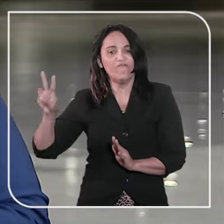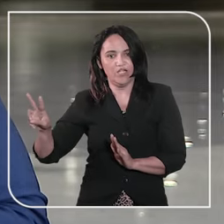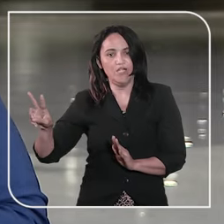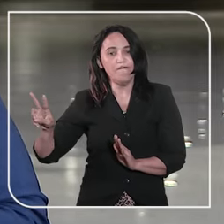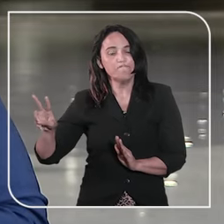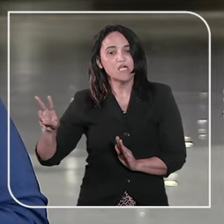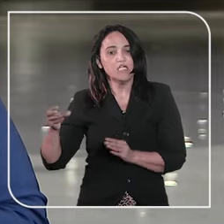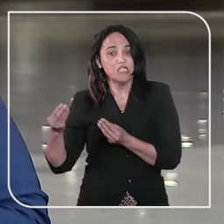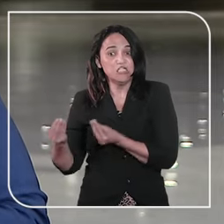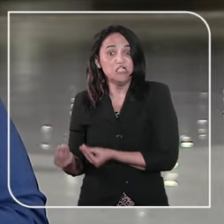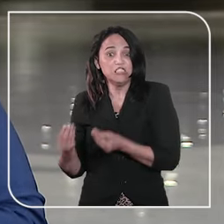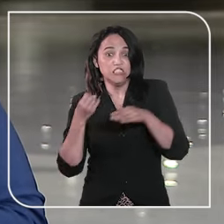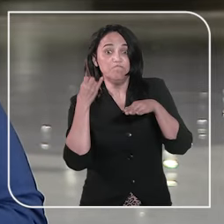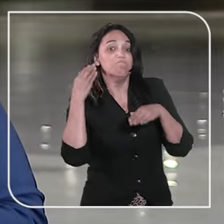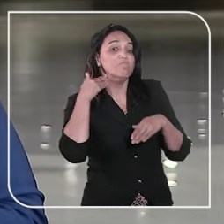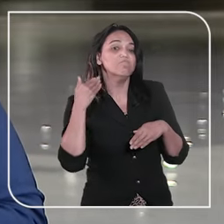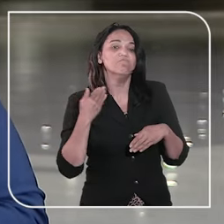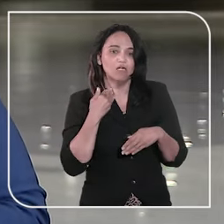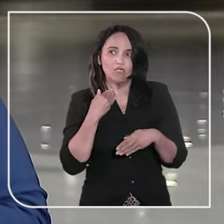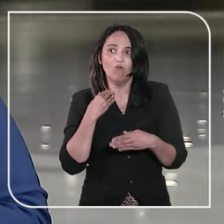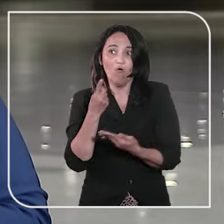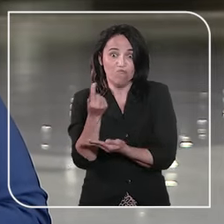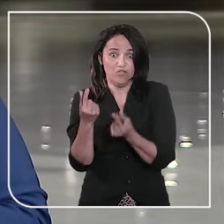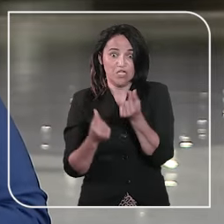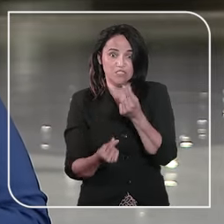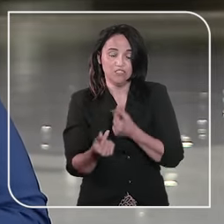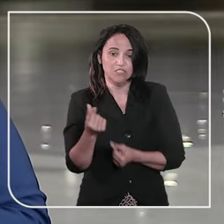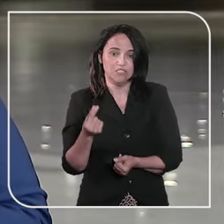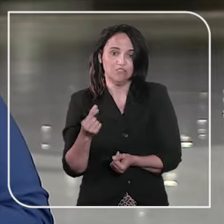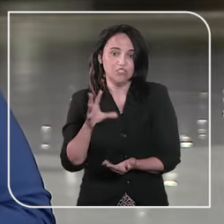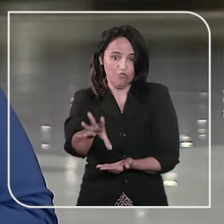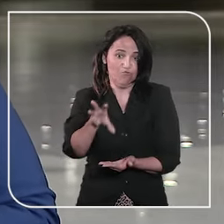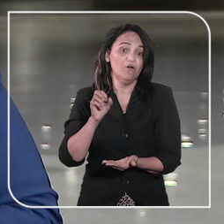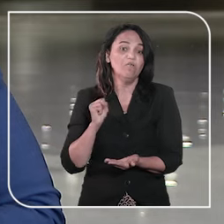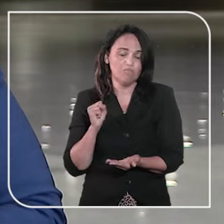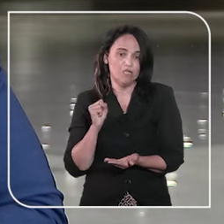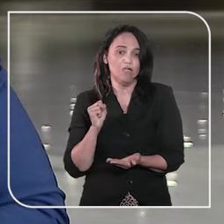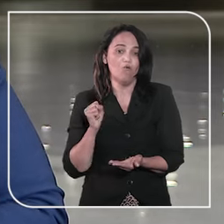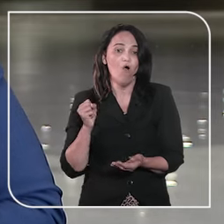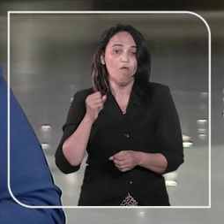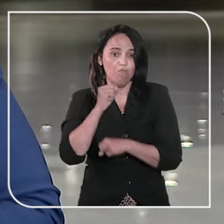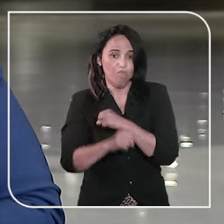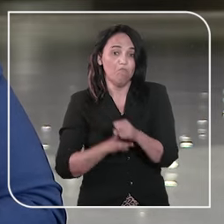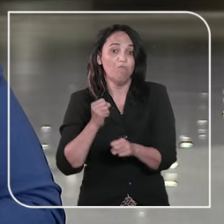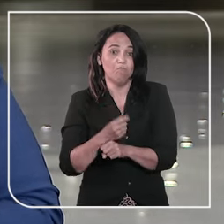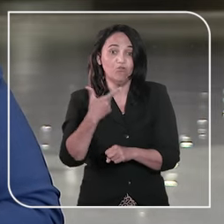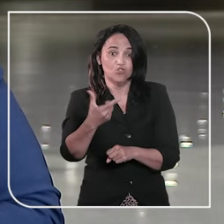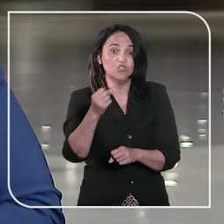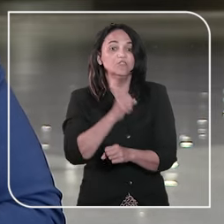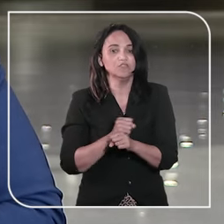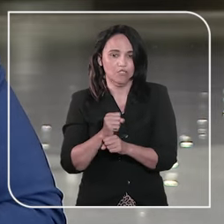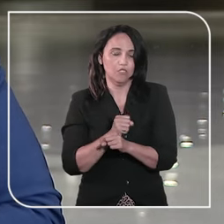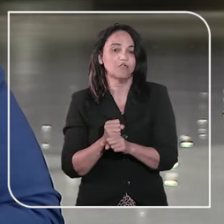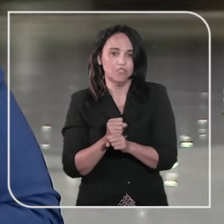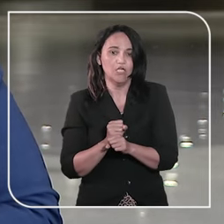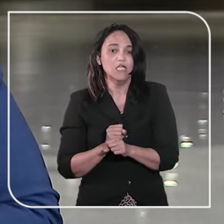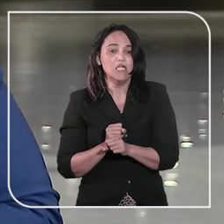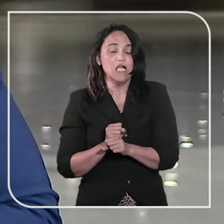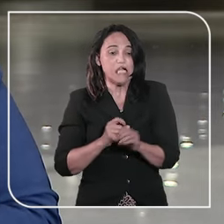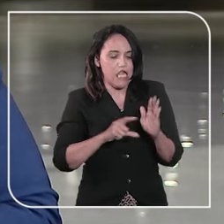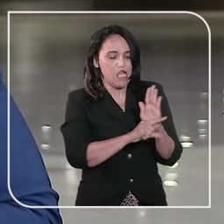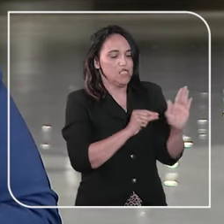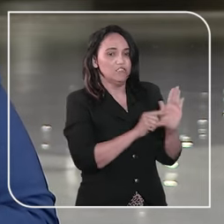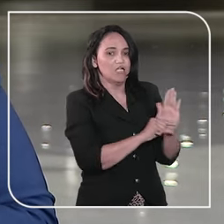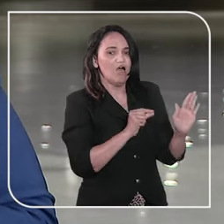financeira oficial e que não foram sacados pelo credor por mais de dois anos. Mas no STF, os ministros decidiram que esse